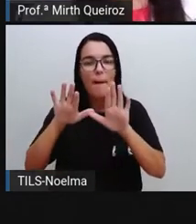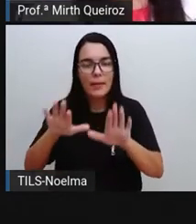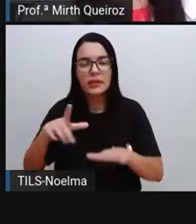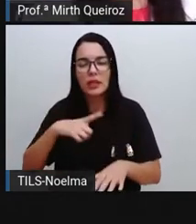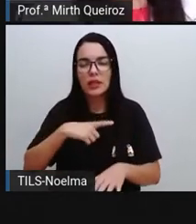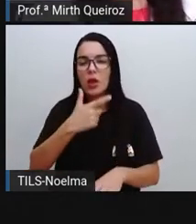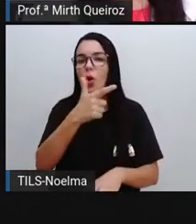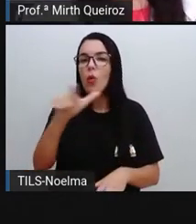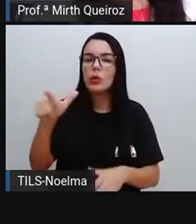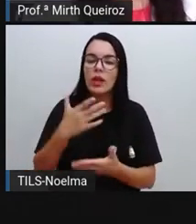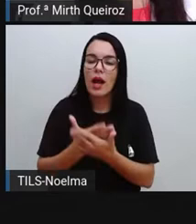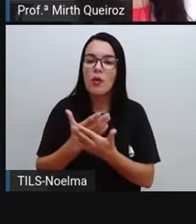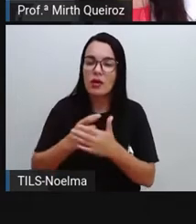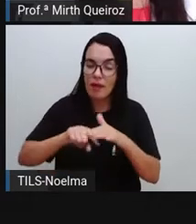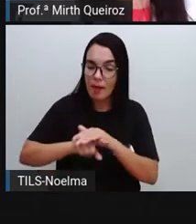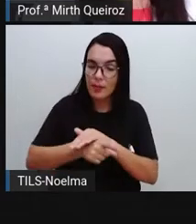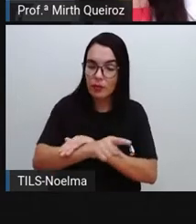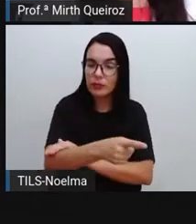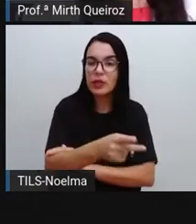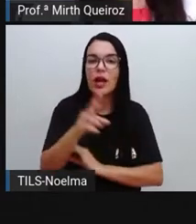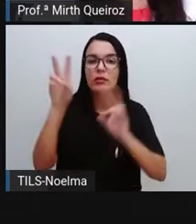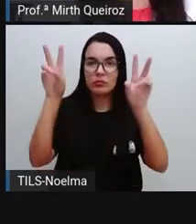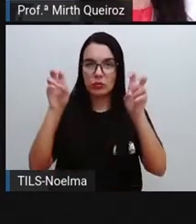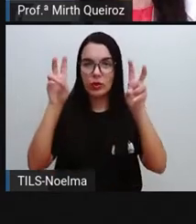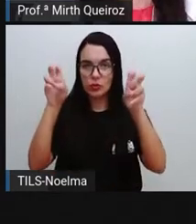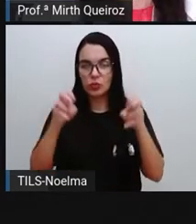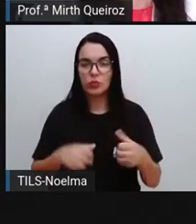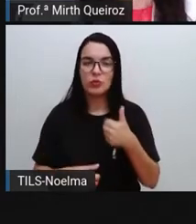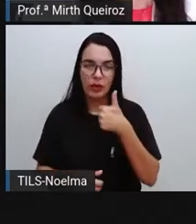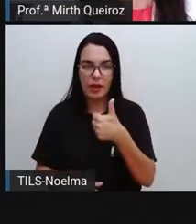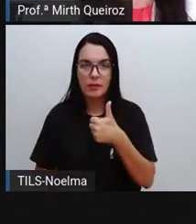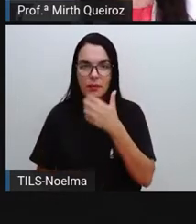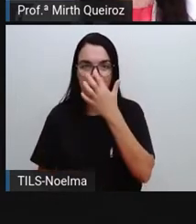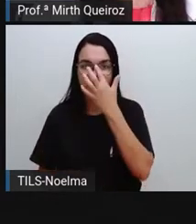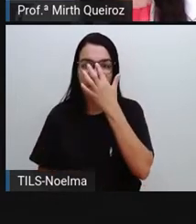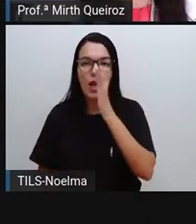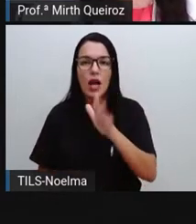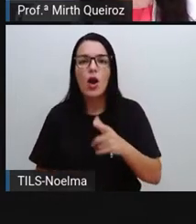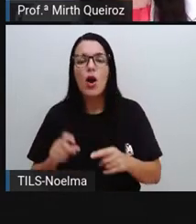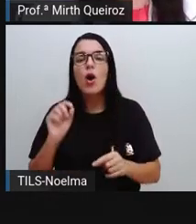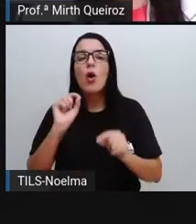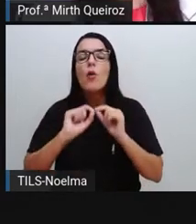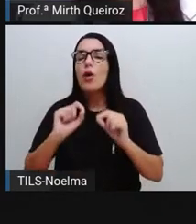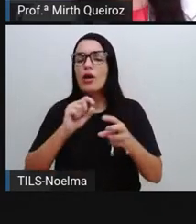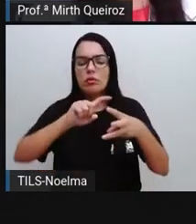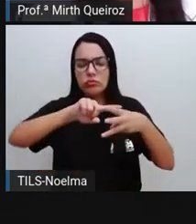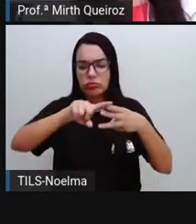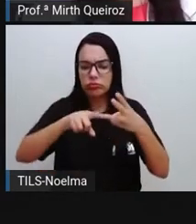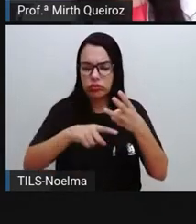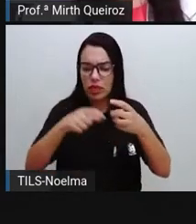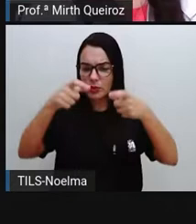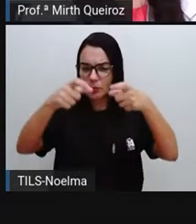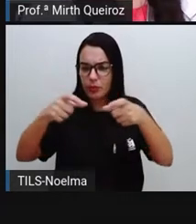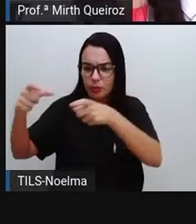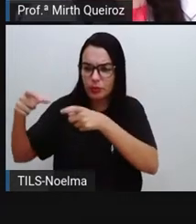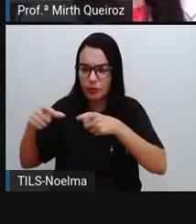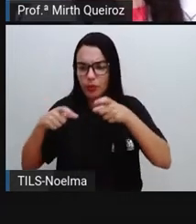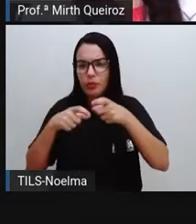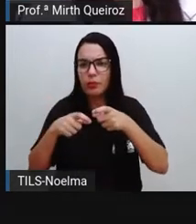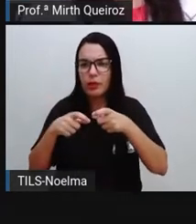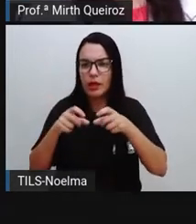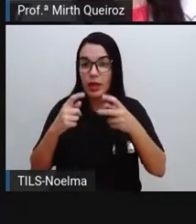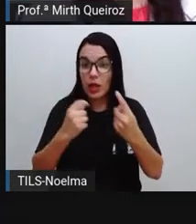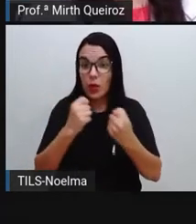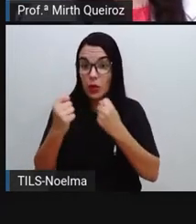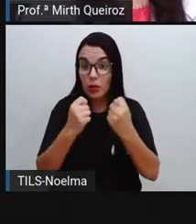aula aí que a gente vai aprofundar mais sobre esse assunto. Então, os setores da economia são as